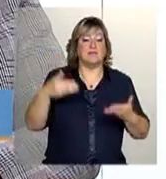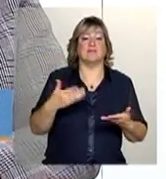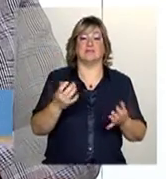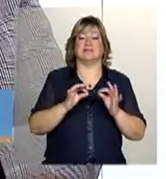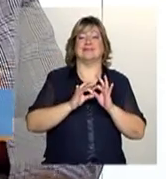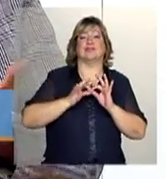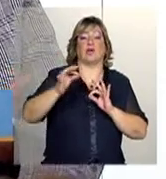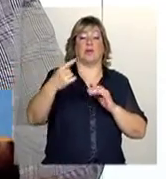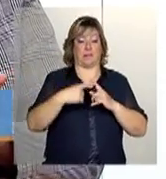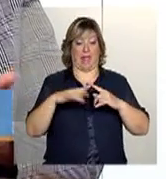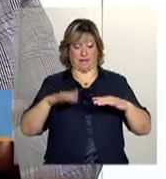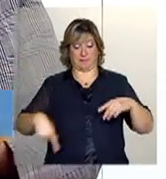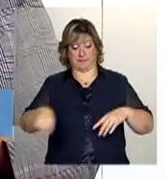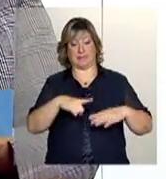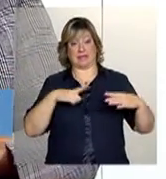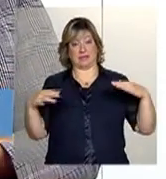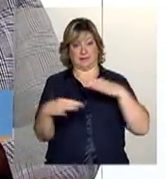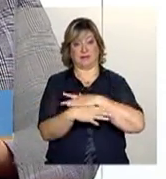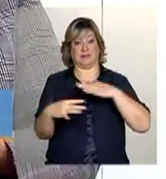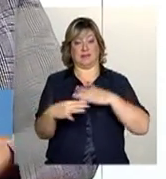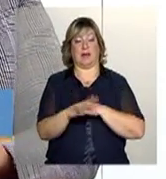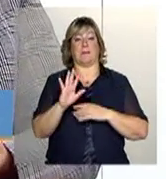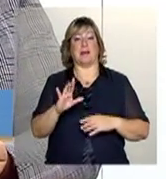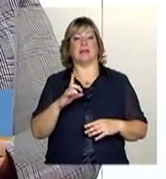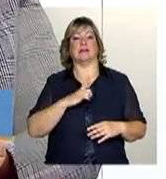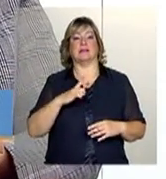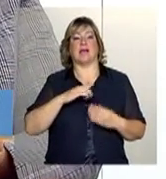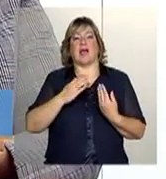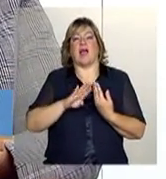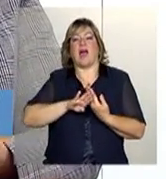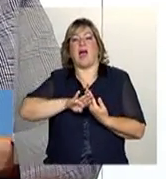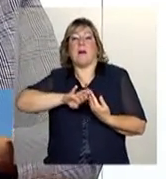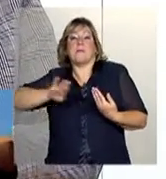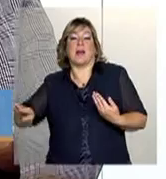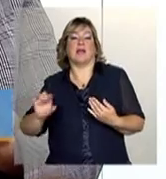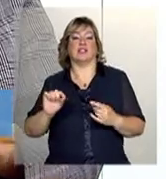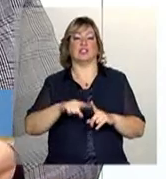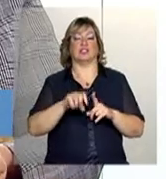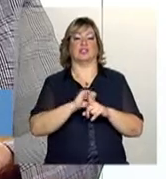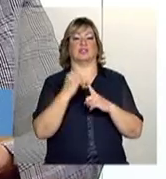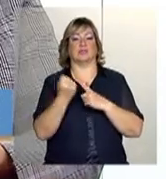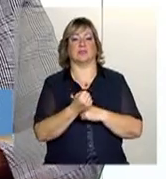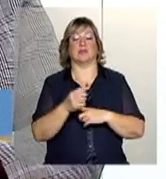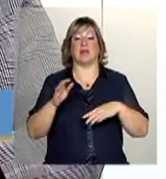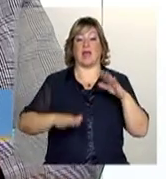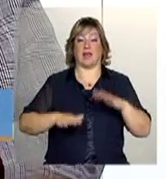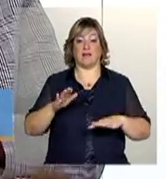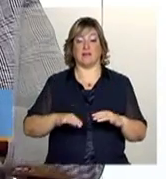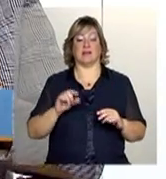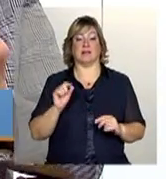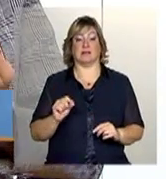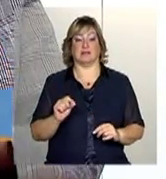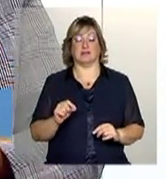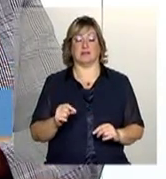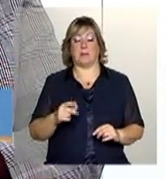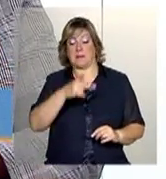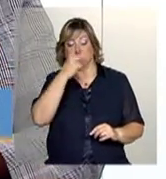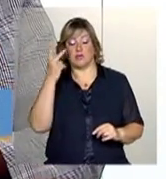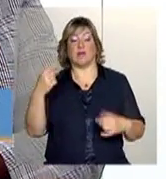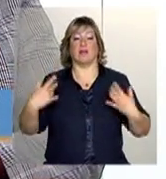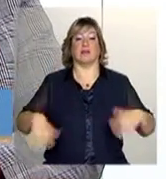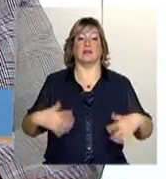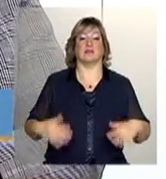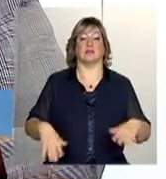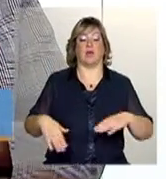centros urbanos, mas que estão mais à margem da sociedade, né? Muitas vezes o morador de situação de rua, os